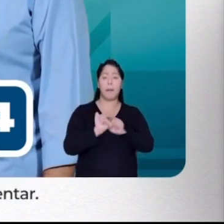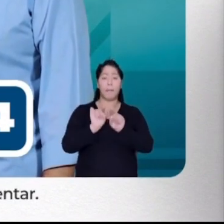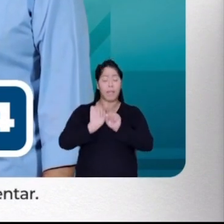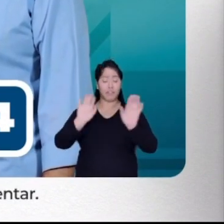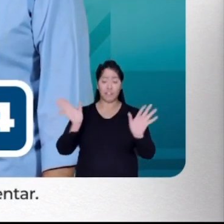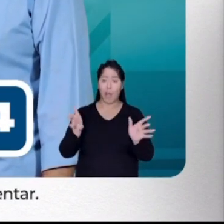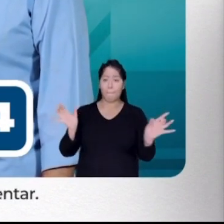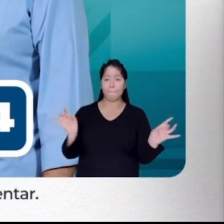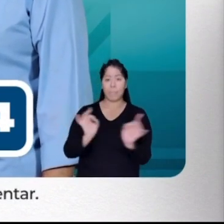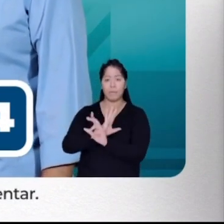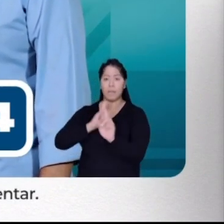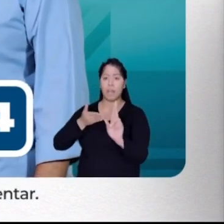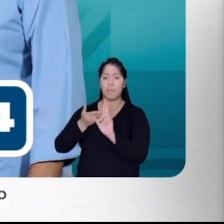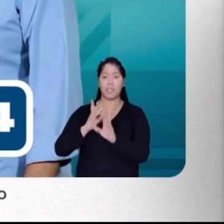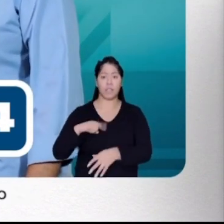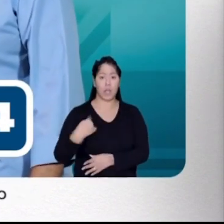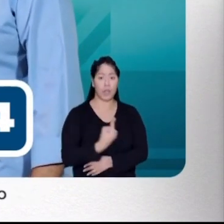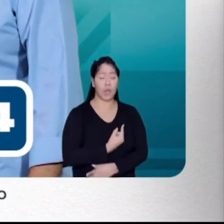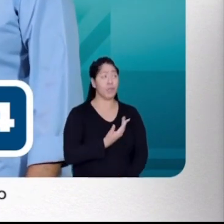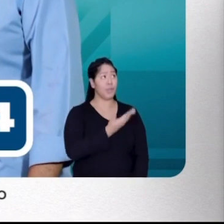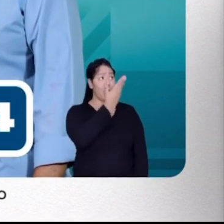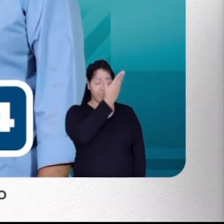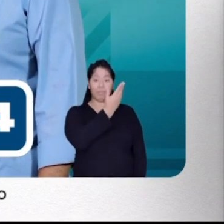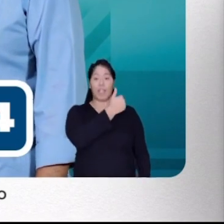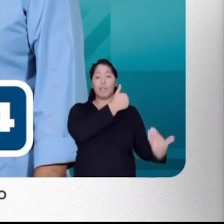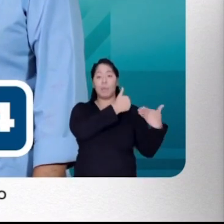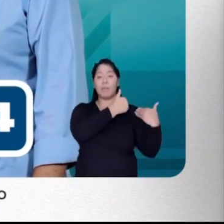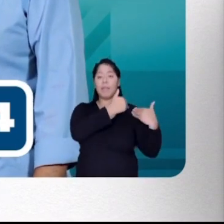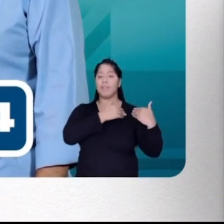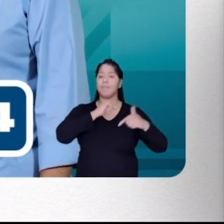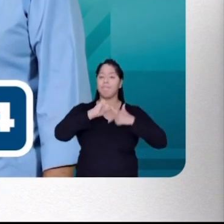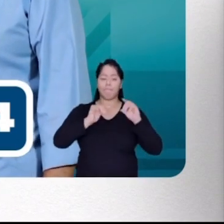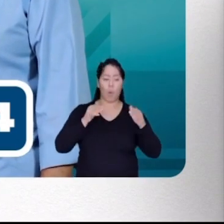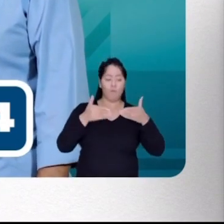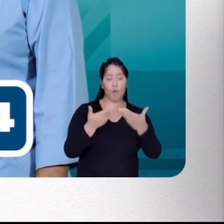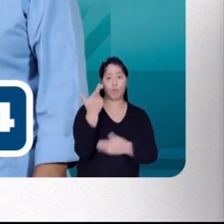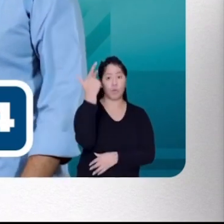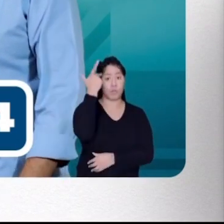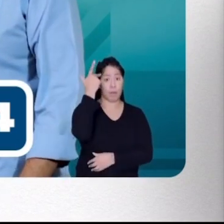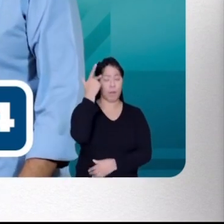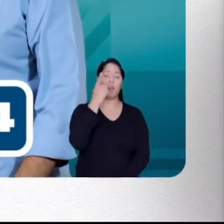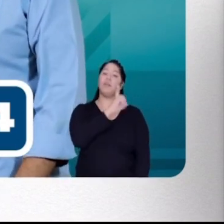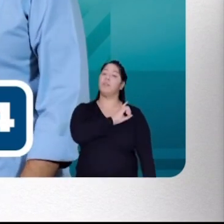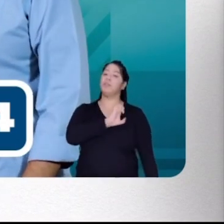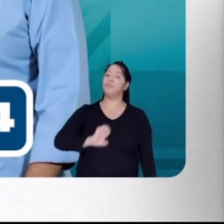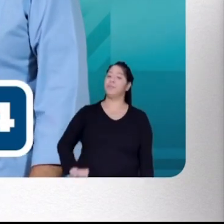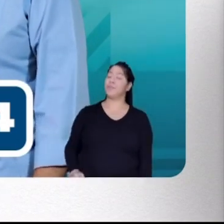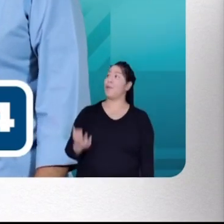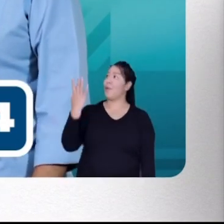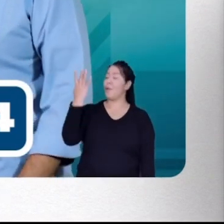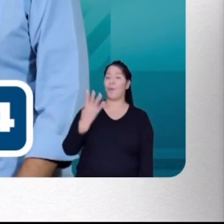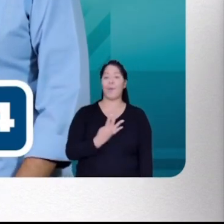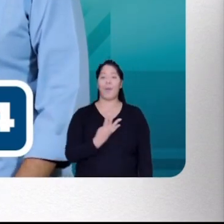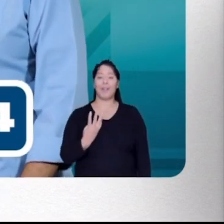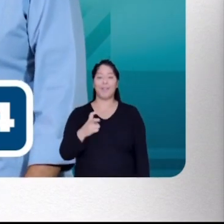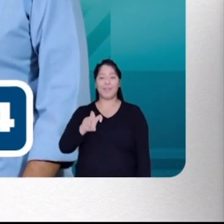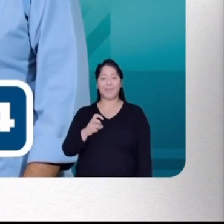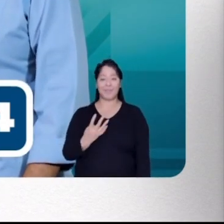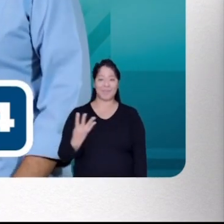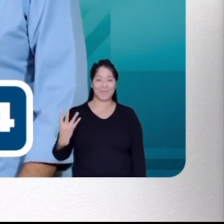está pronto para nos representar. Meu compromisso é continuar trabalhando pelo estado de São Paulo. Estadual Maurício Gasparini,